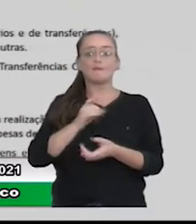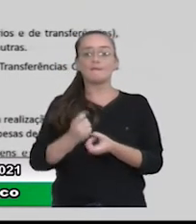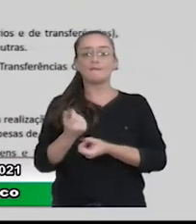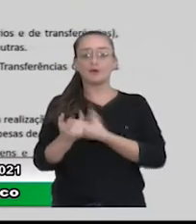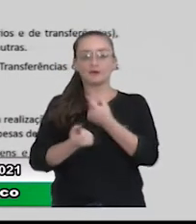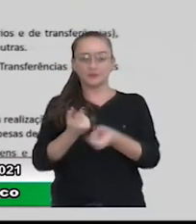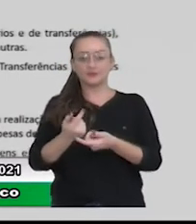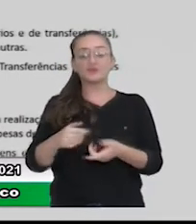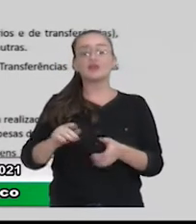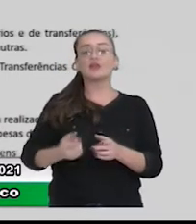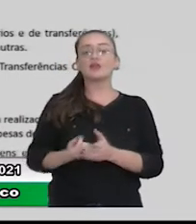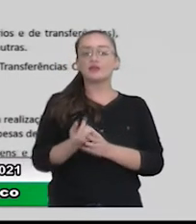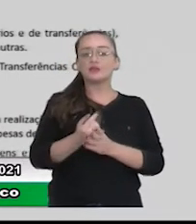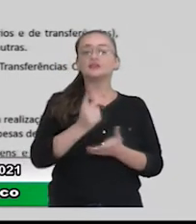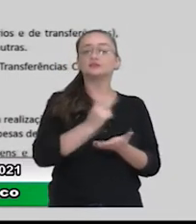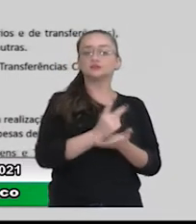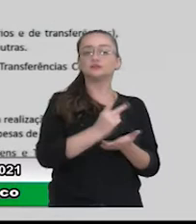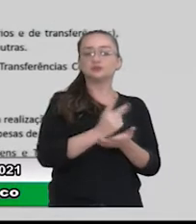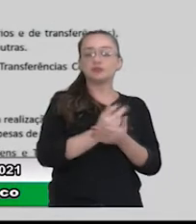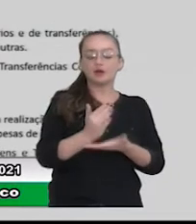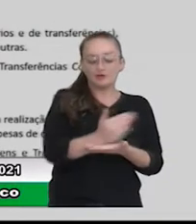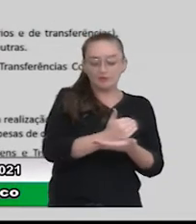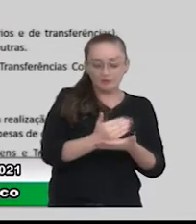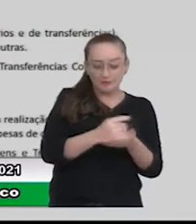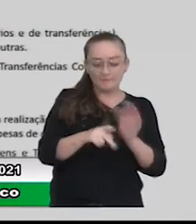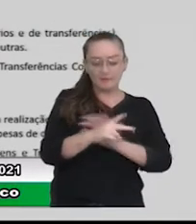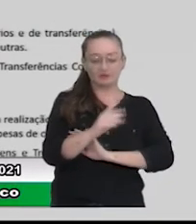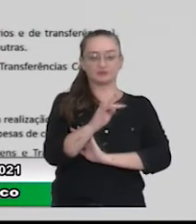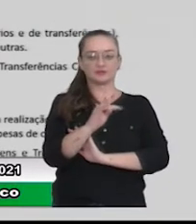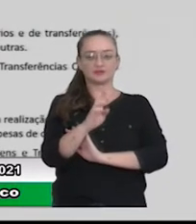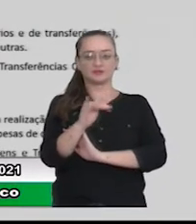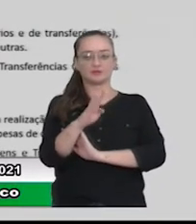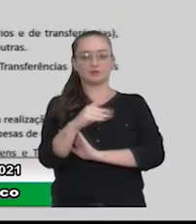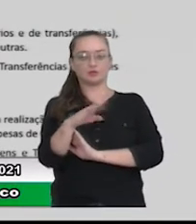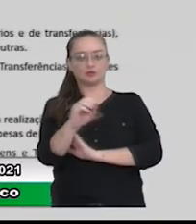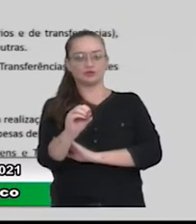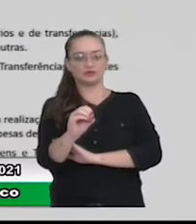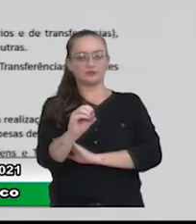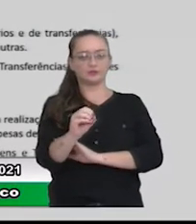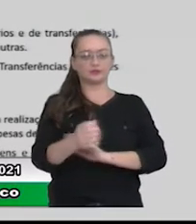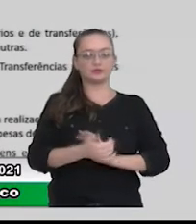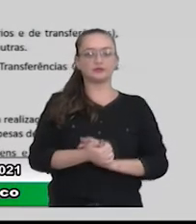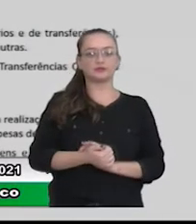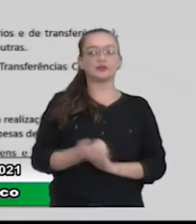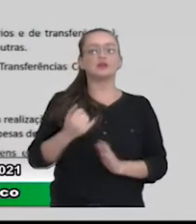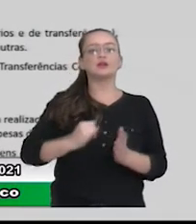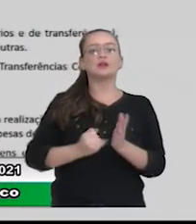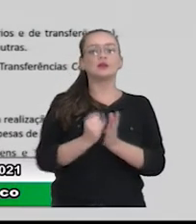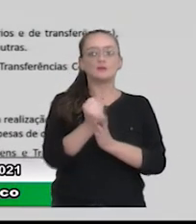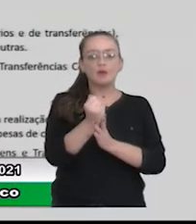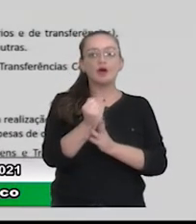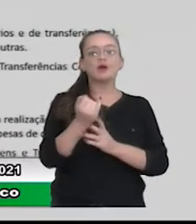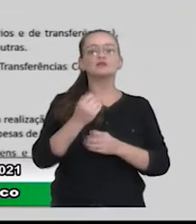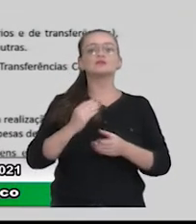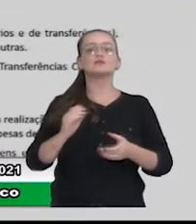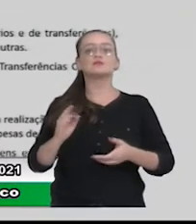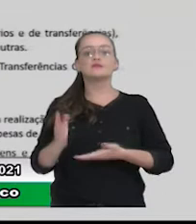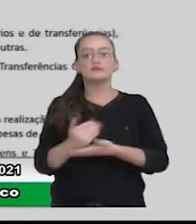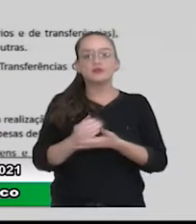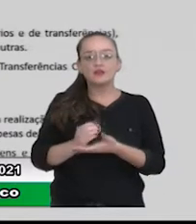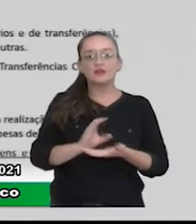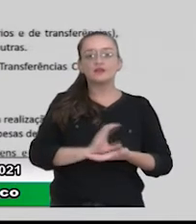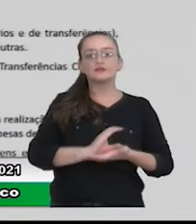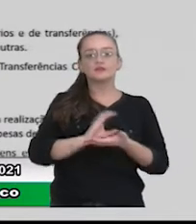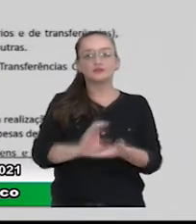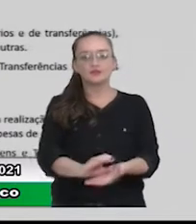A receita corrente é aquela oriunda da arrecadação dos tributos, os impostos, as transferências, as contribuições sociais,